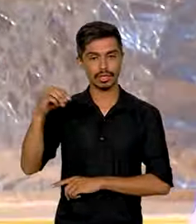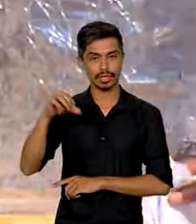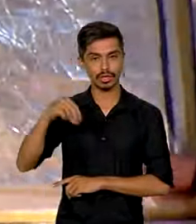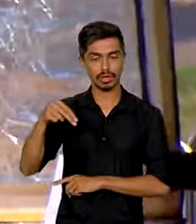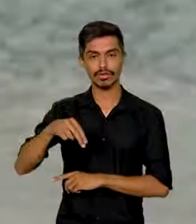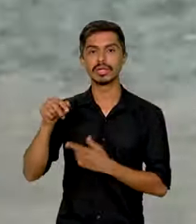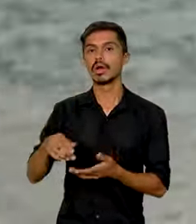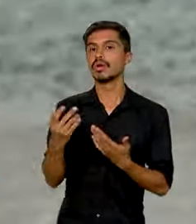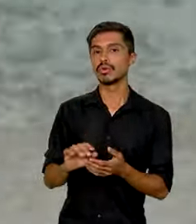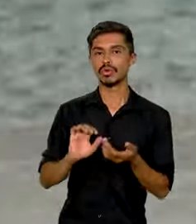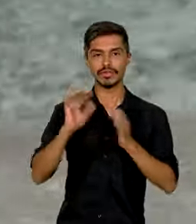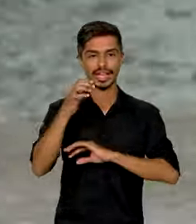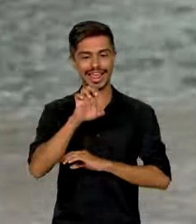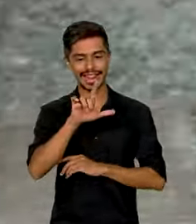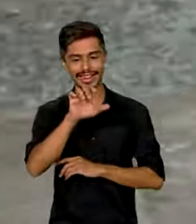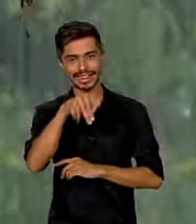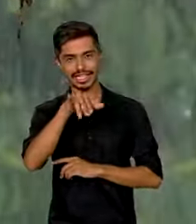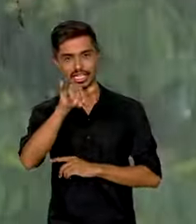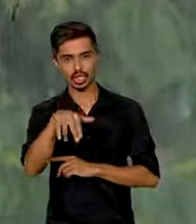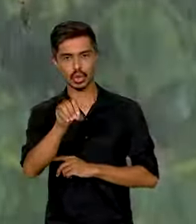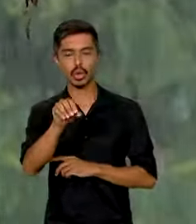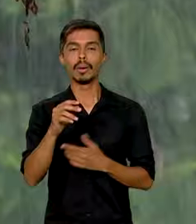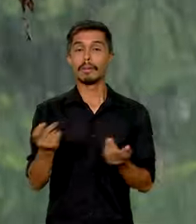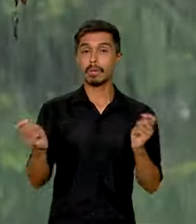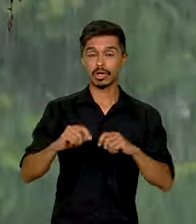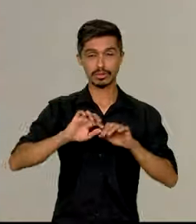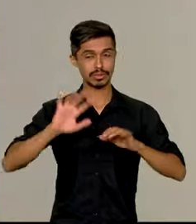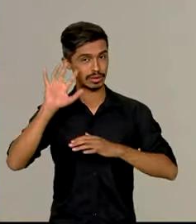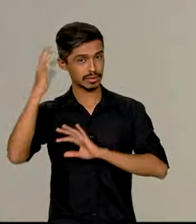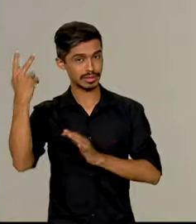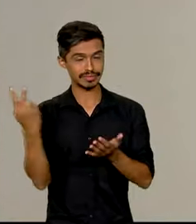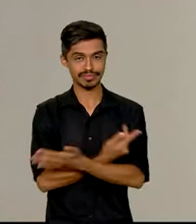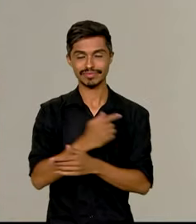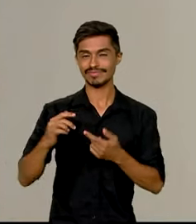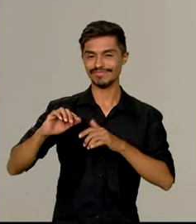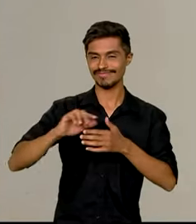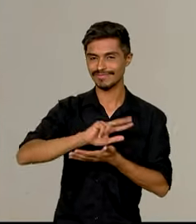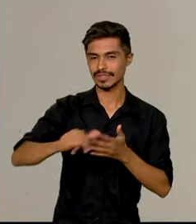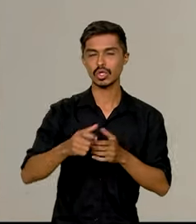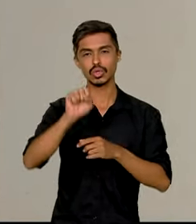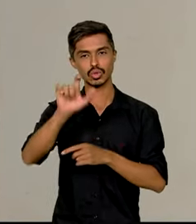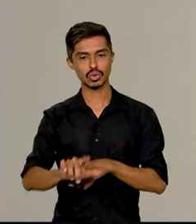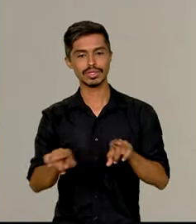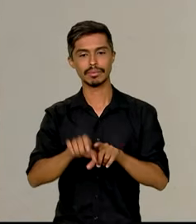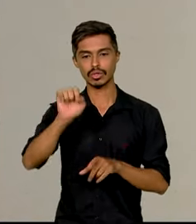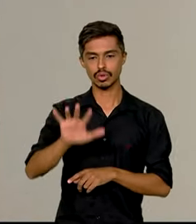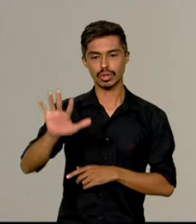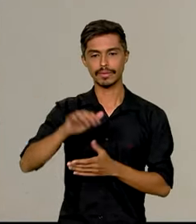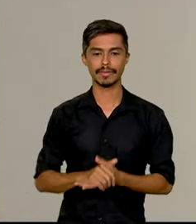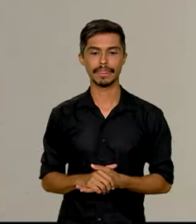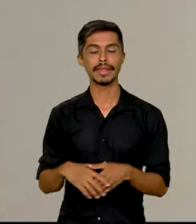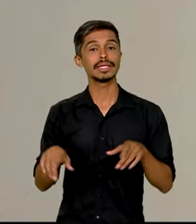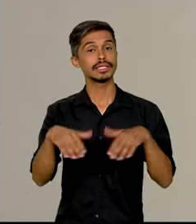poderá provocar grandes volumes de chuvas no Sul e Sudeste. Em anos de El Ninho, normalmente no Rio Grande do